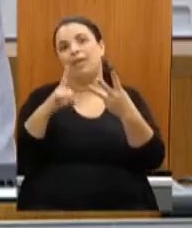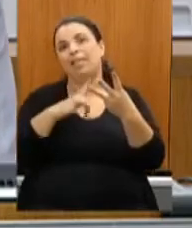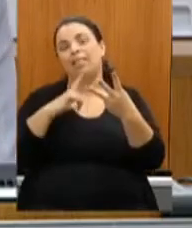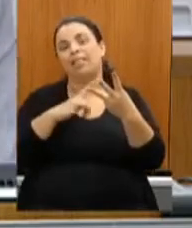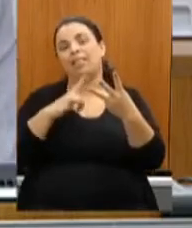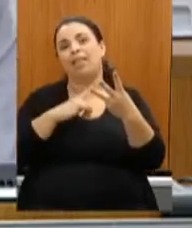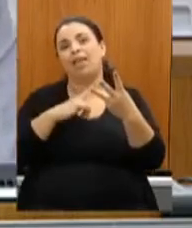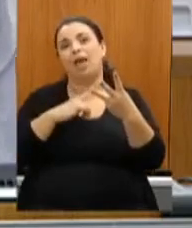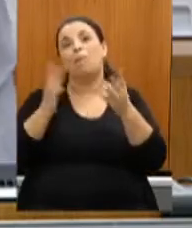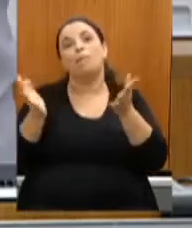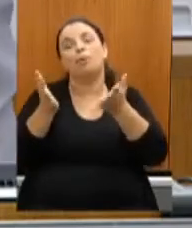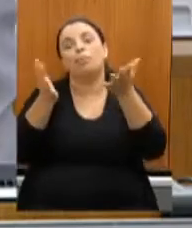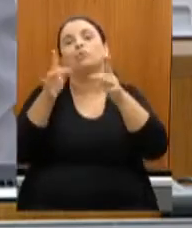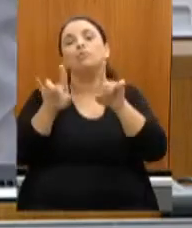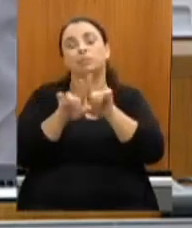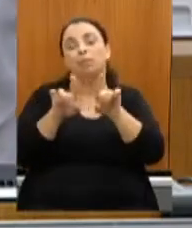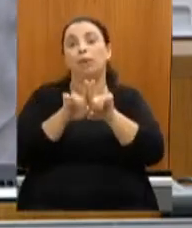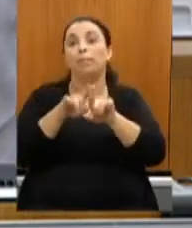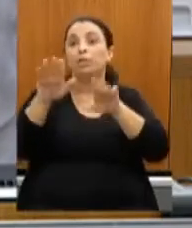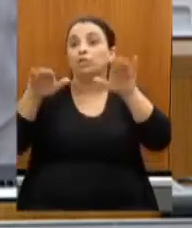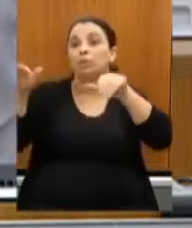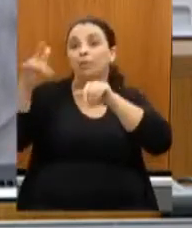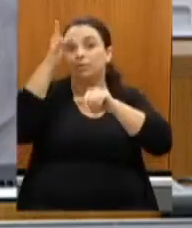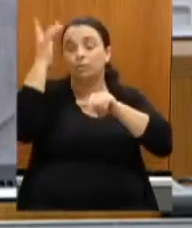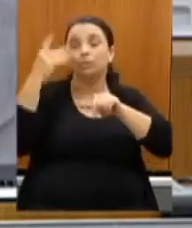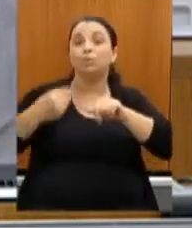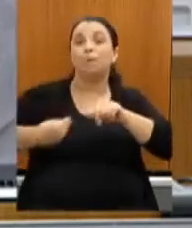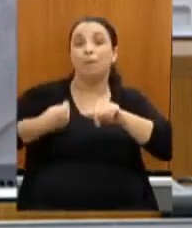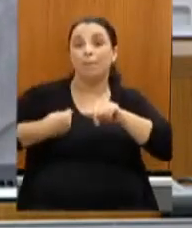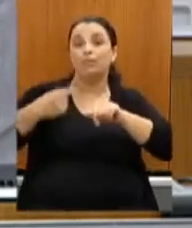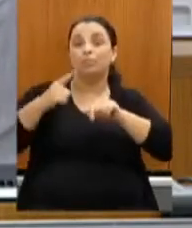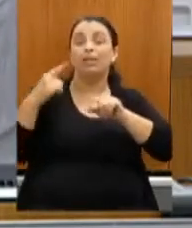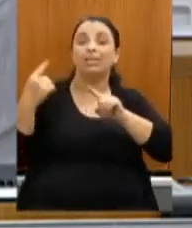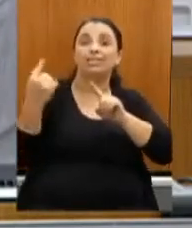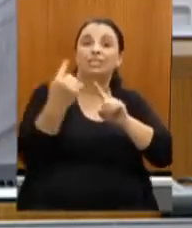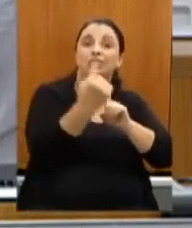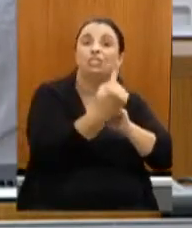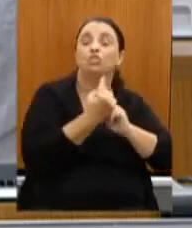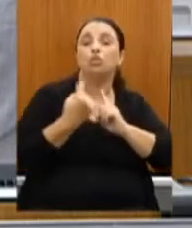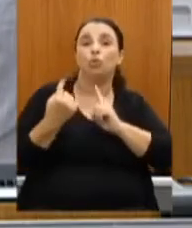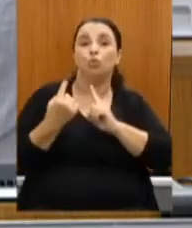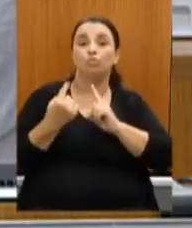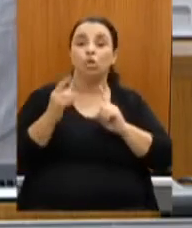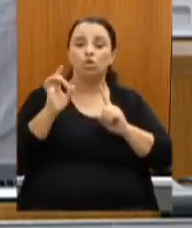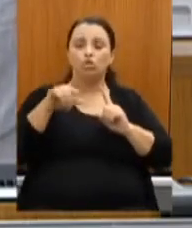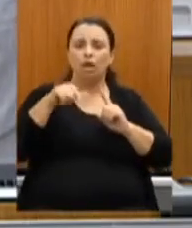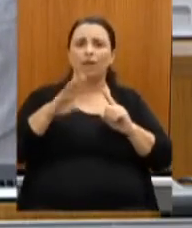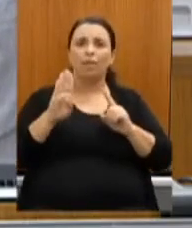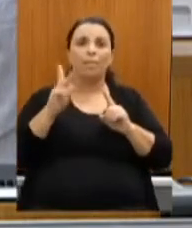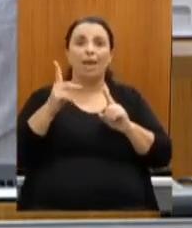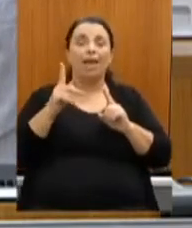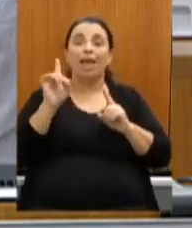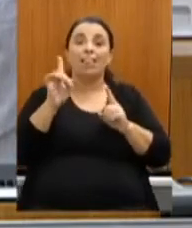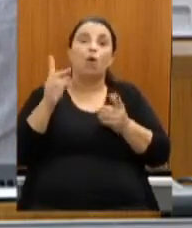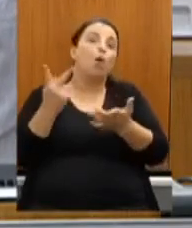percurso e funcionou só não funcionou professor para Belo Horizonte porque Belo Horizonte